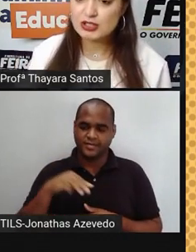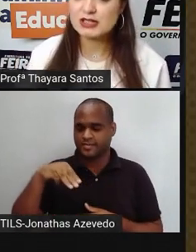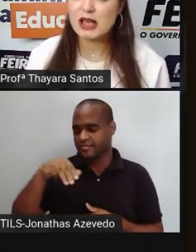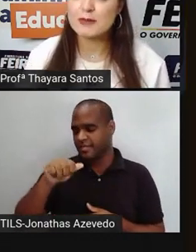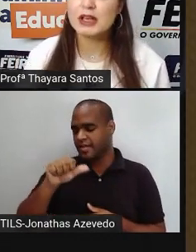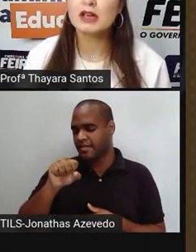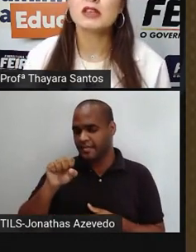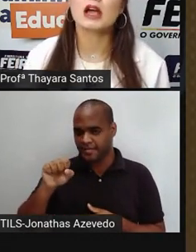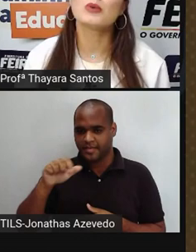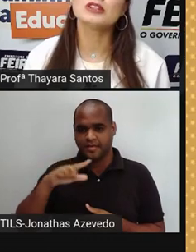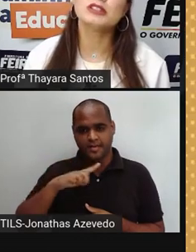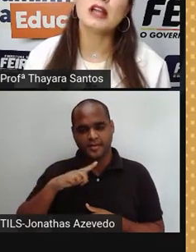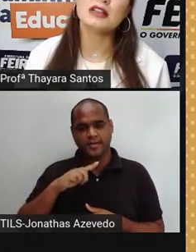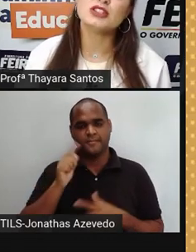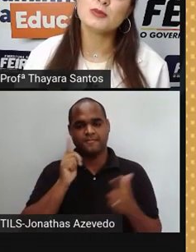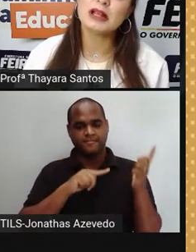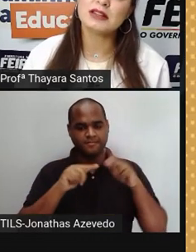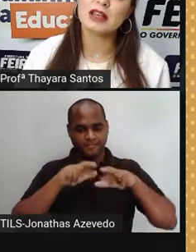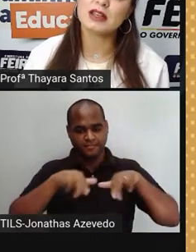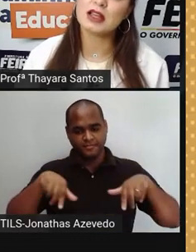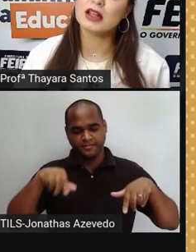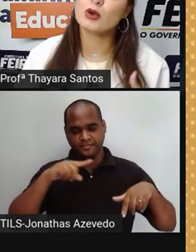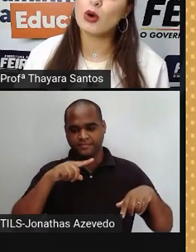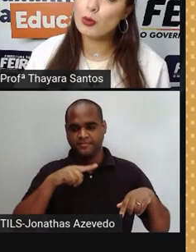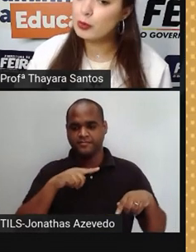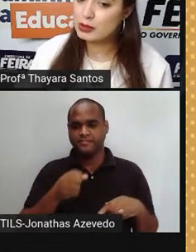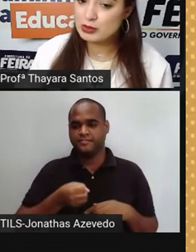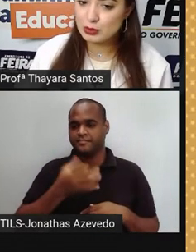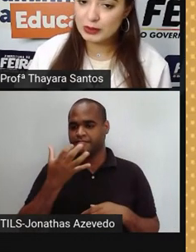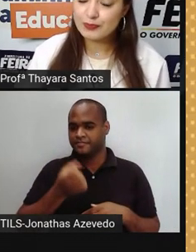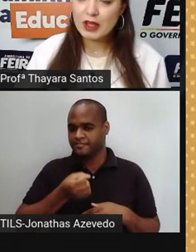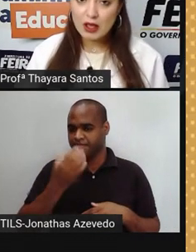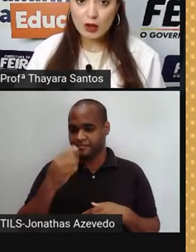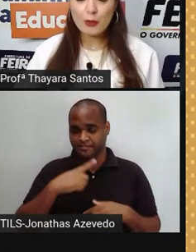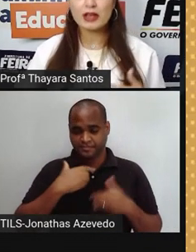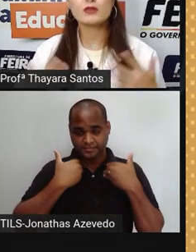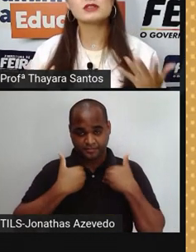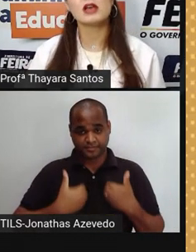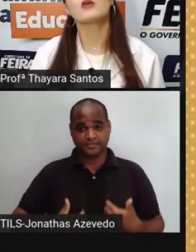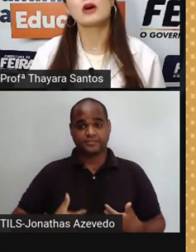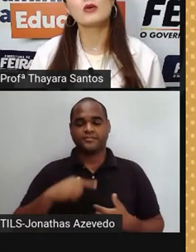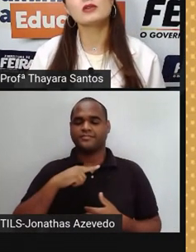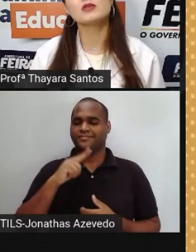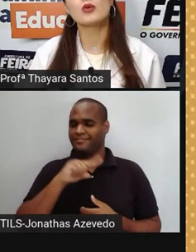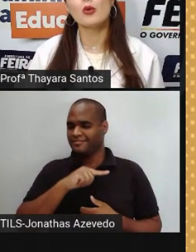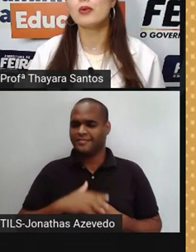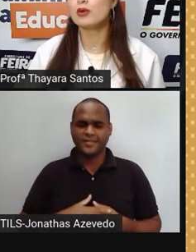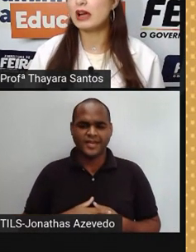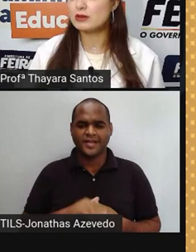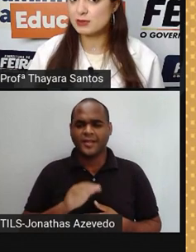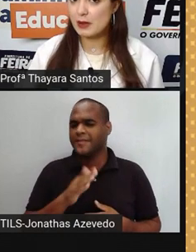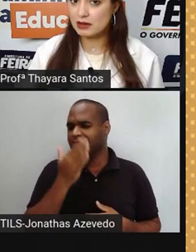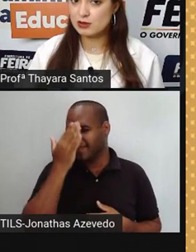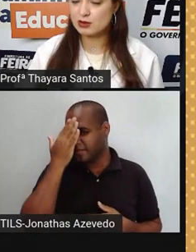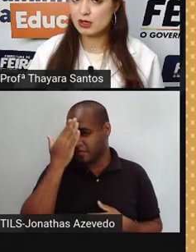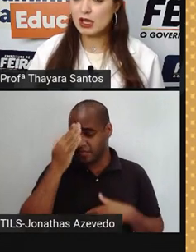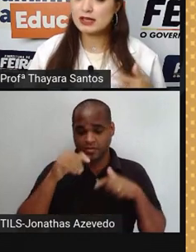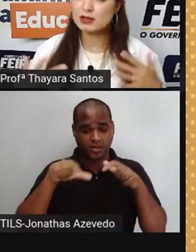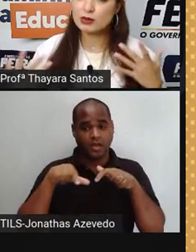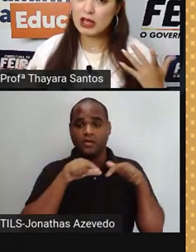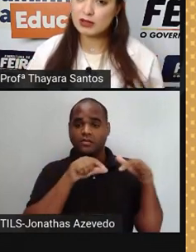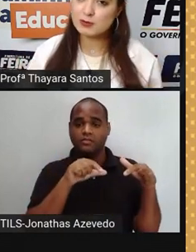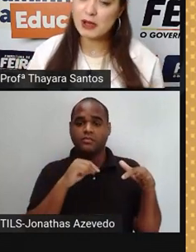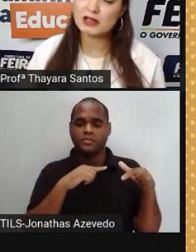a gente já sabe que é a quantidade de matéria que aquele corpo possui. E como é que eu sei que uma coisa ocupa um lugar no espaço?